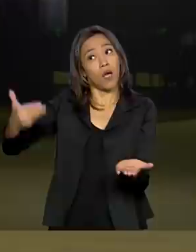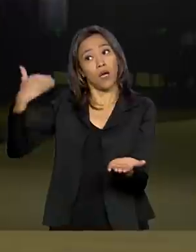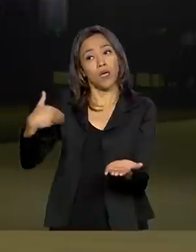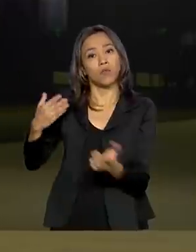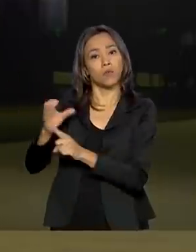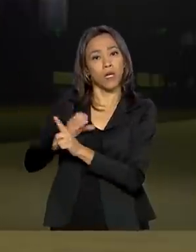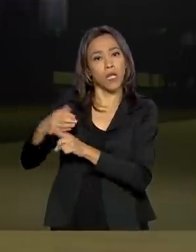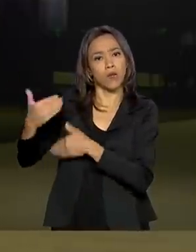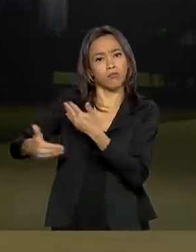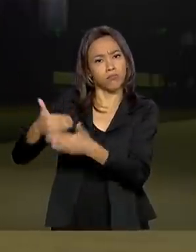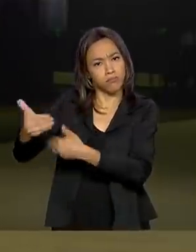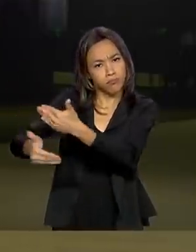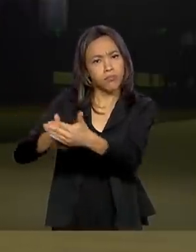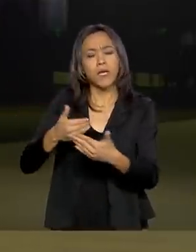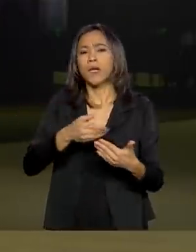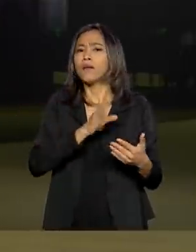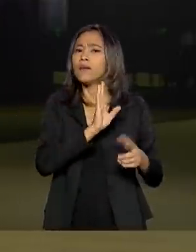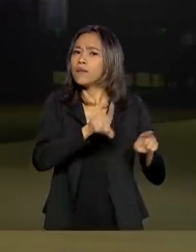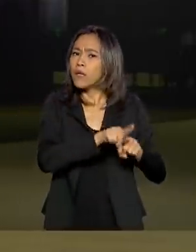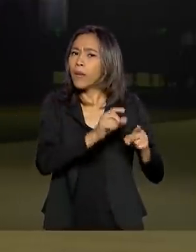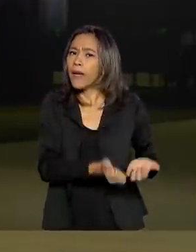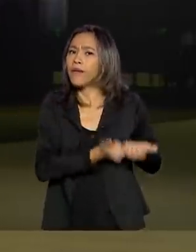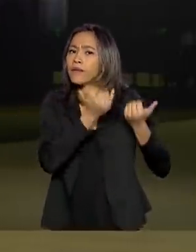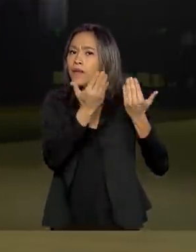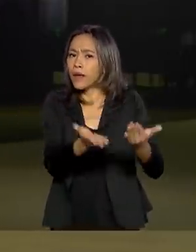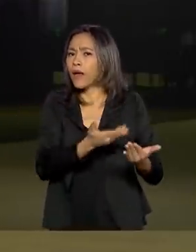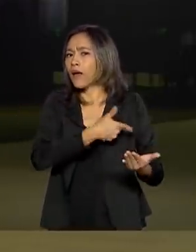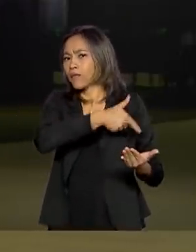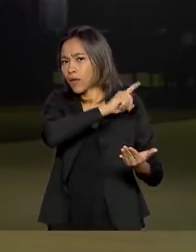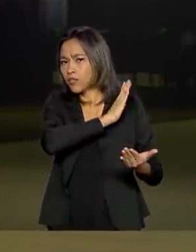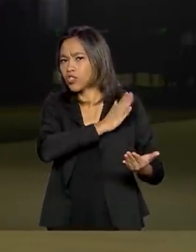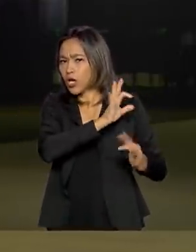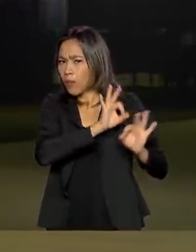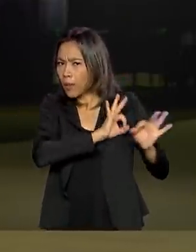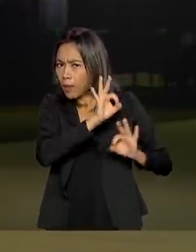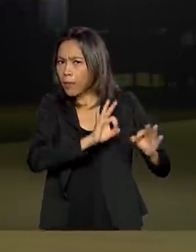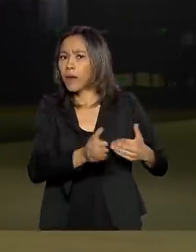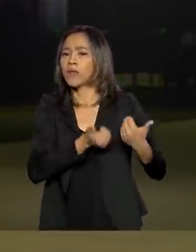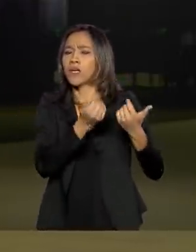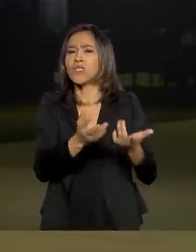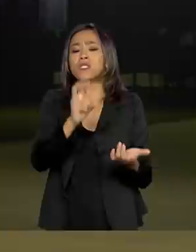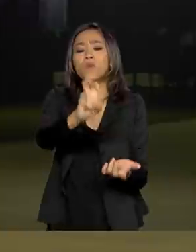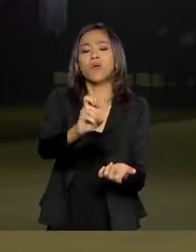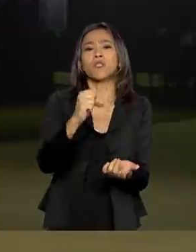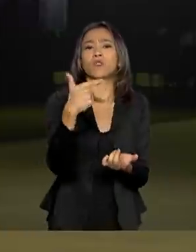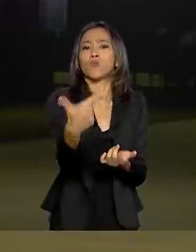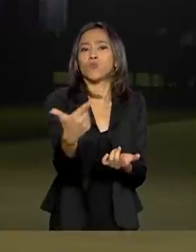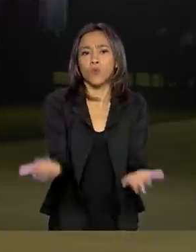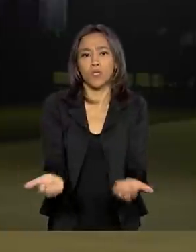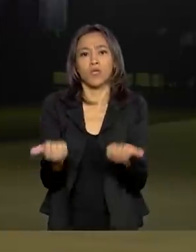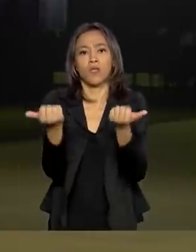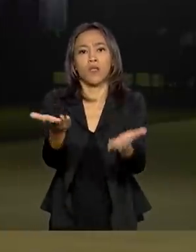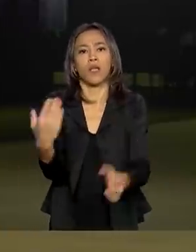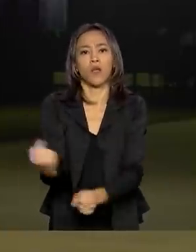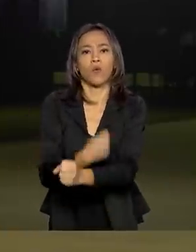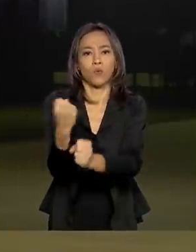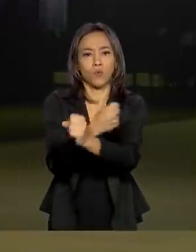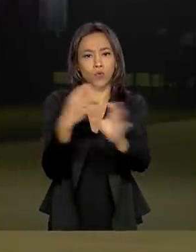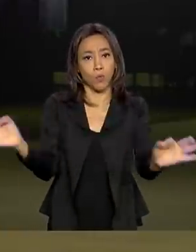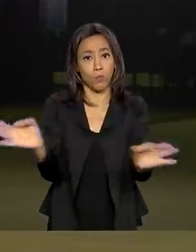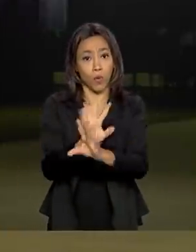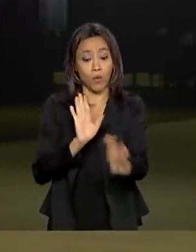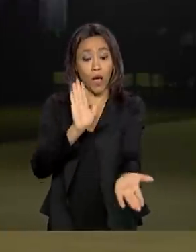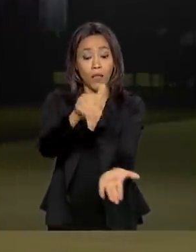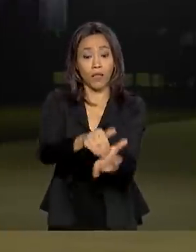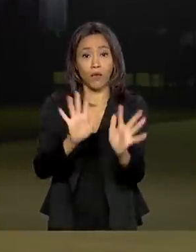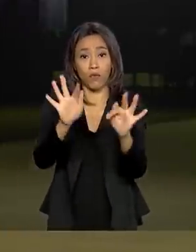fazer as entregas que estavam previstas, este ano é quase uma entrega por semana, são 52 obras que vão ser entregues até o final do ano e